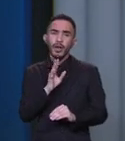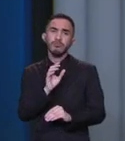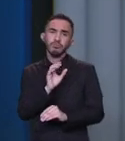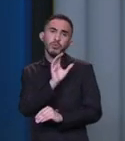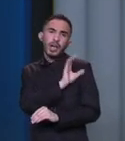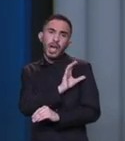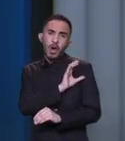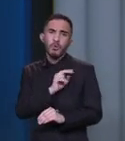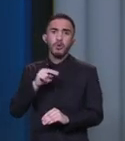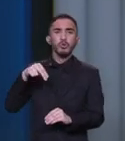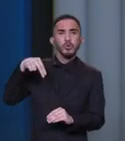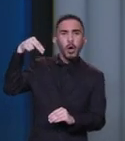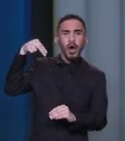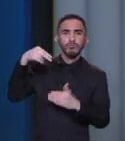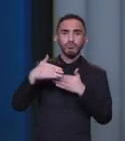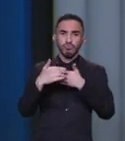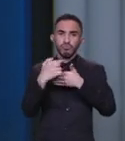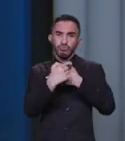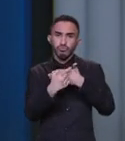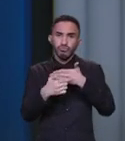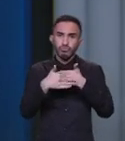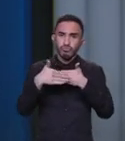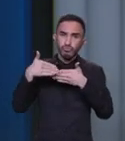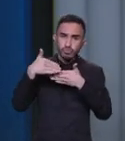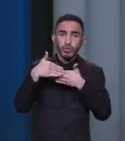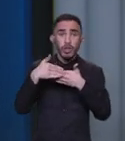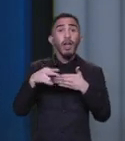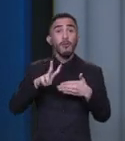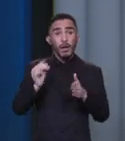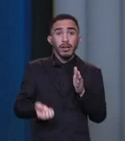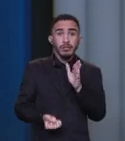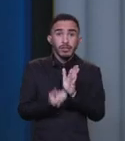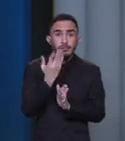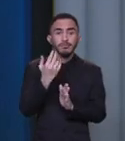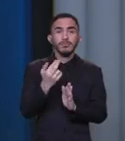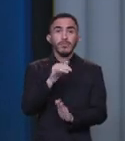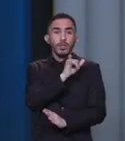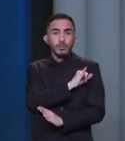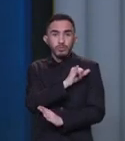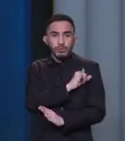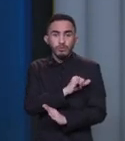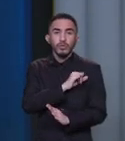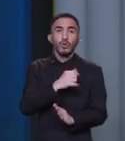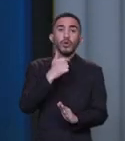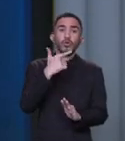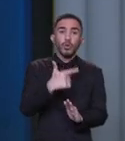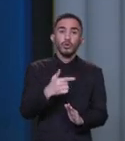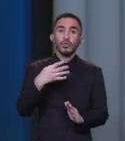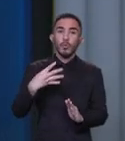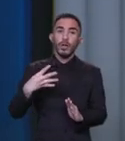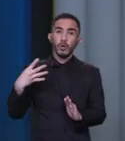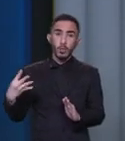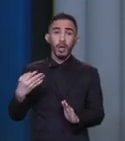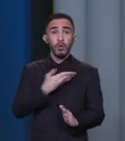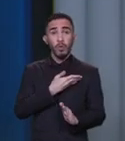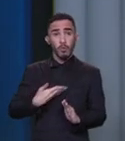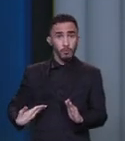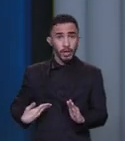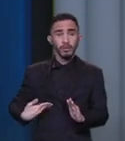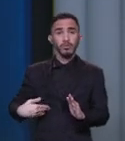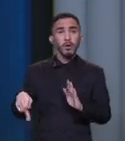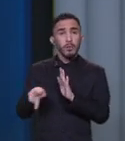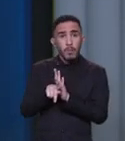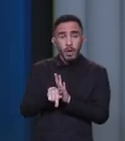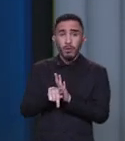Noroeste do Estado. Nós vamos fazer a RJ 244, que o governo Cláudio Castro está aí há quatro anos